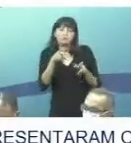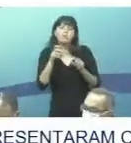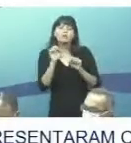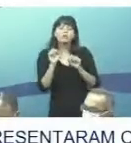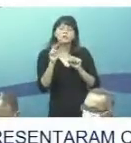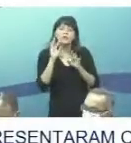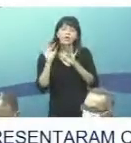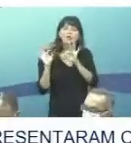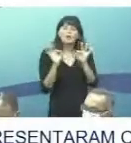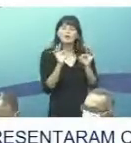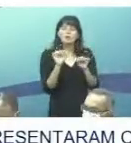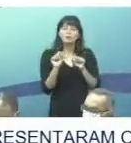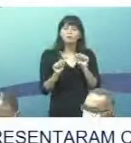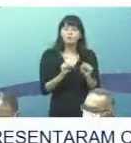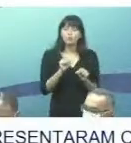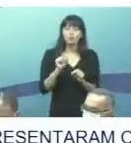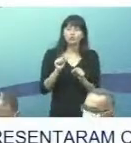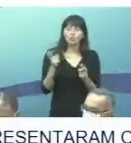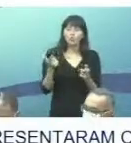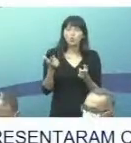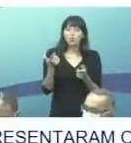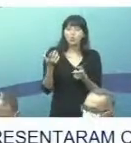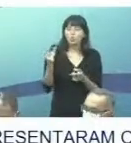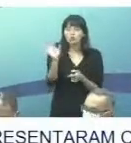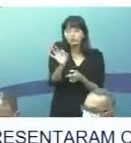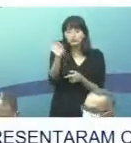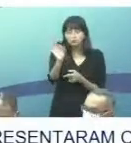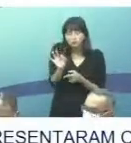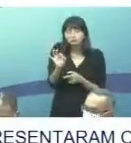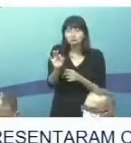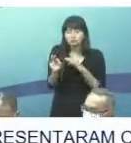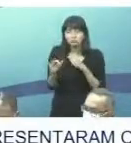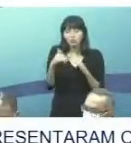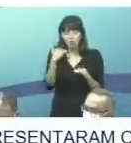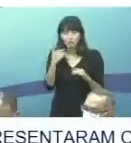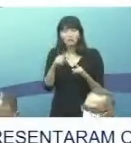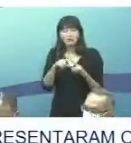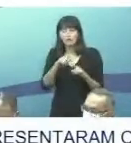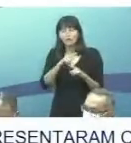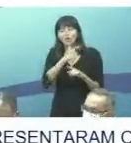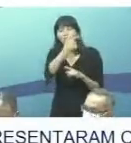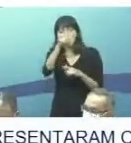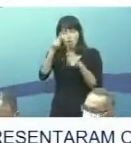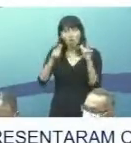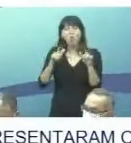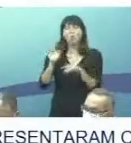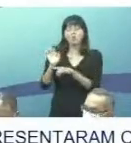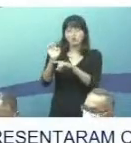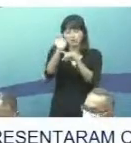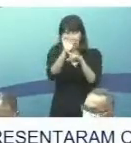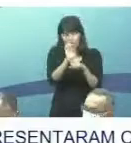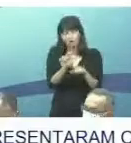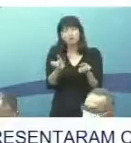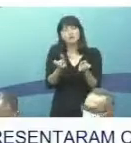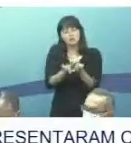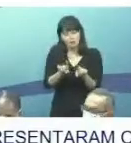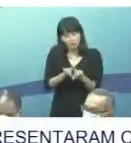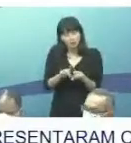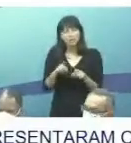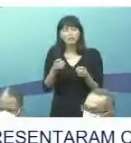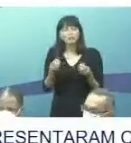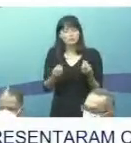o coeficiente de mortalidade, temos vários outros estados, unidades federadas, com